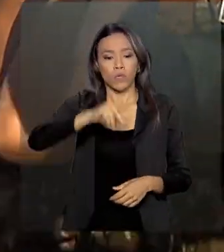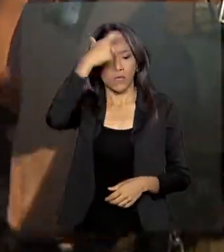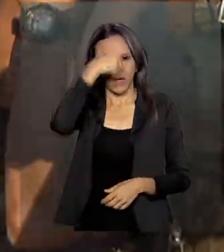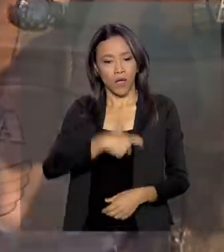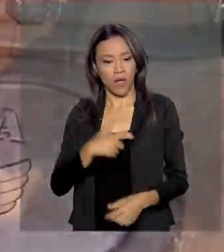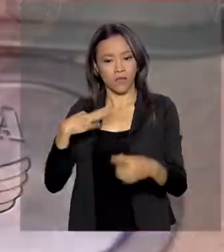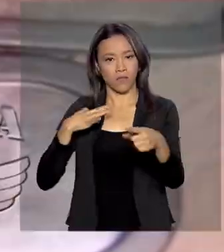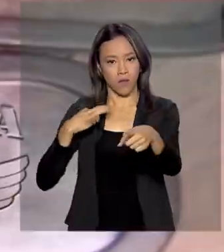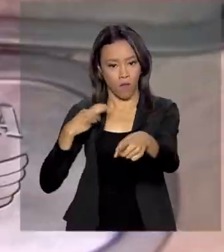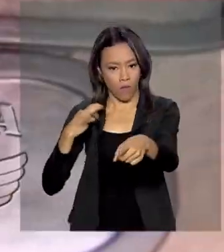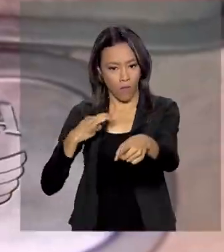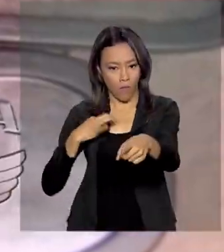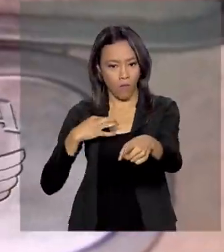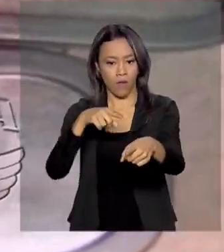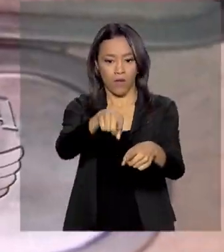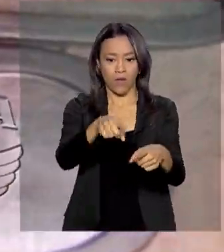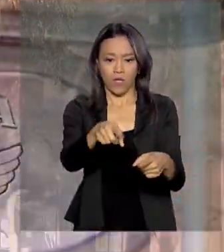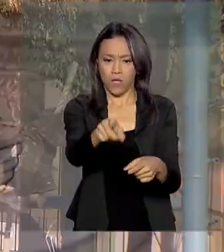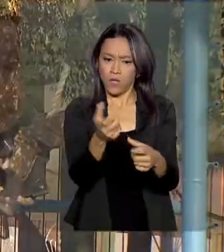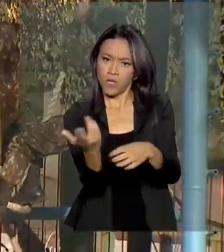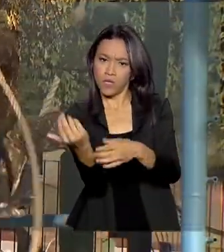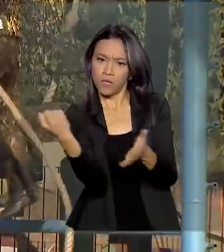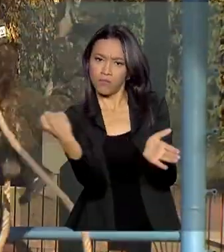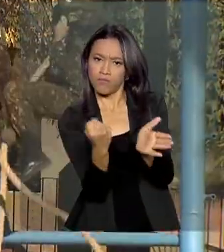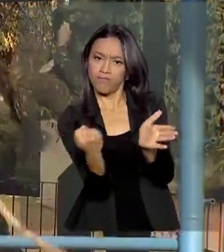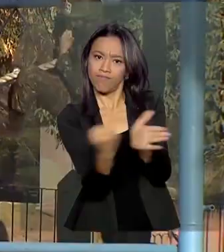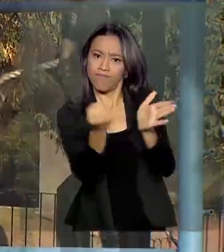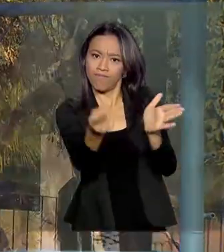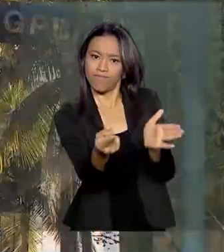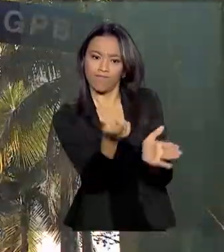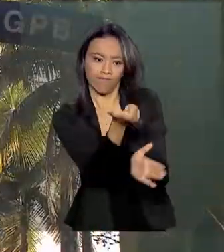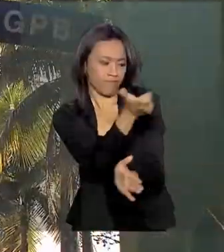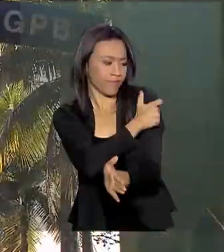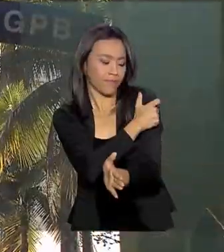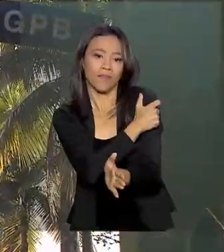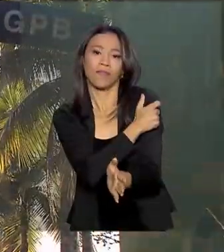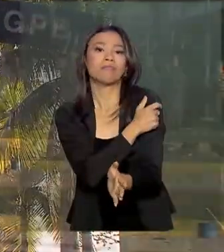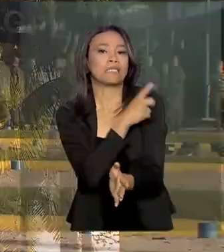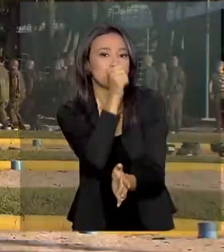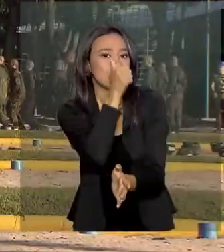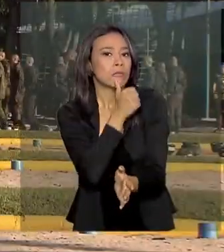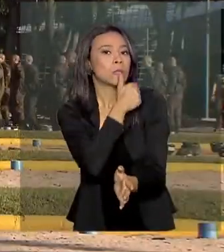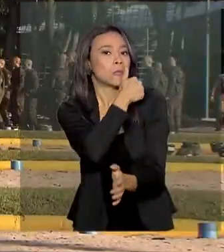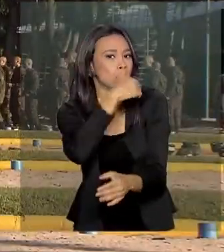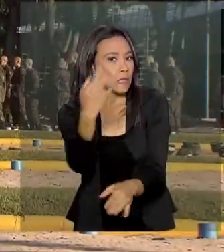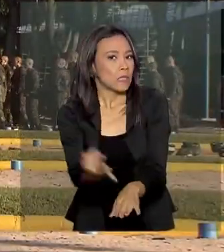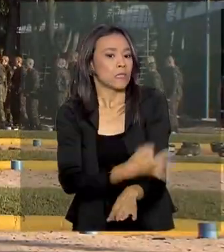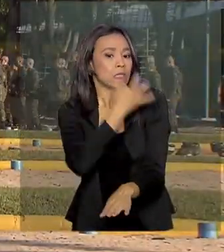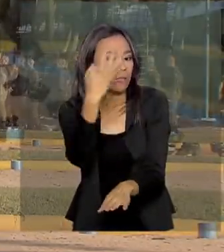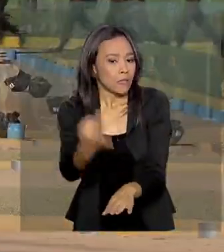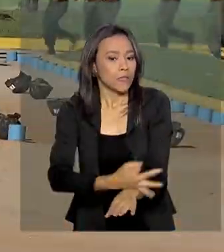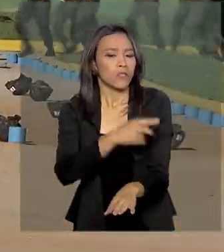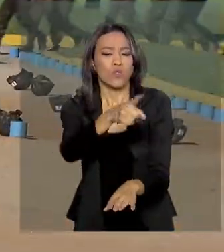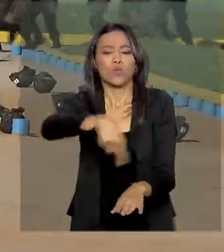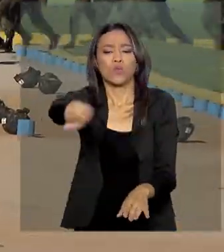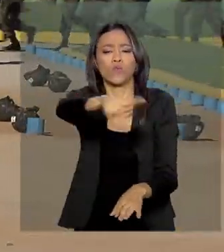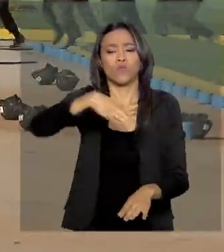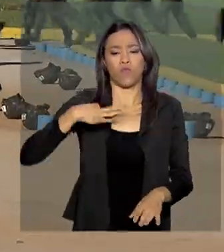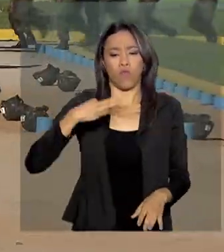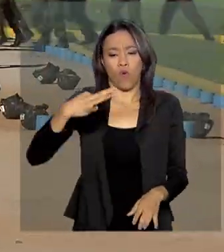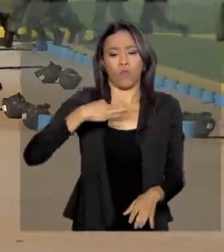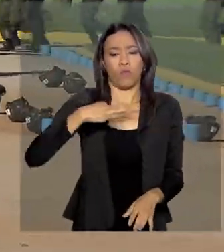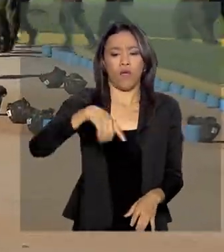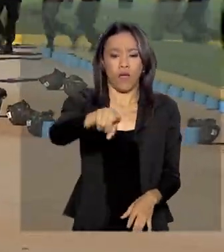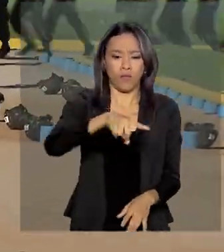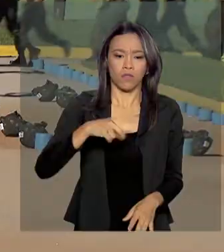grenar e as asas de prata, é necessário sacrifício. No centro de instrução, todos são voluntários. E eles têm que